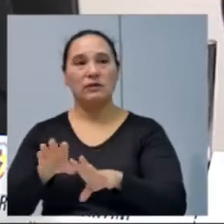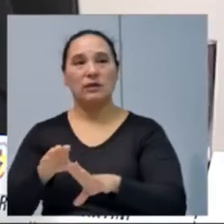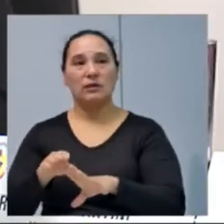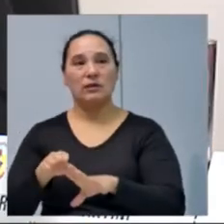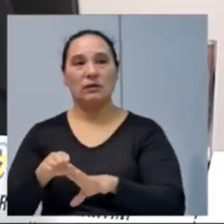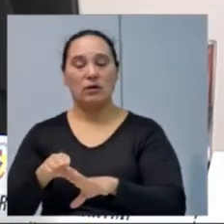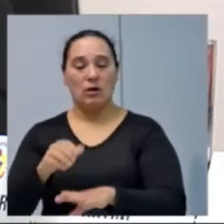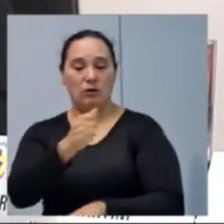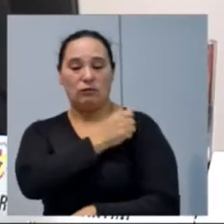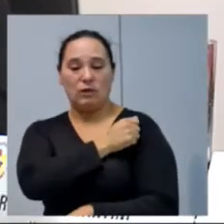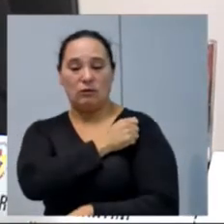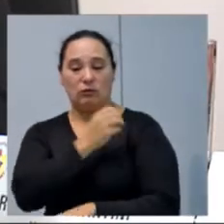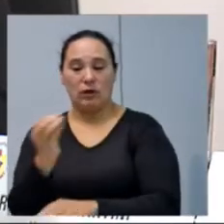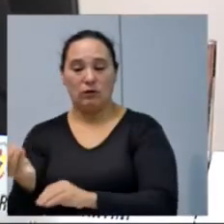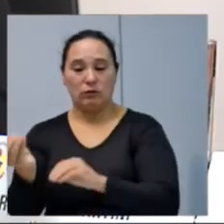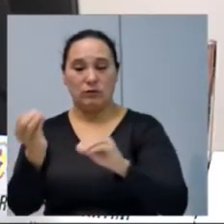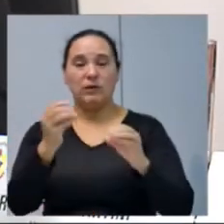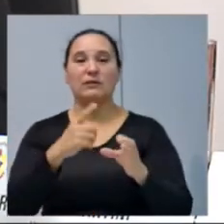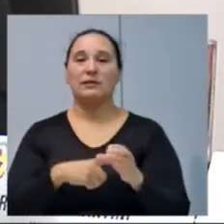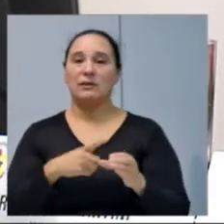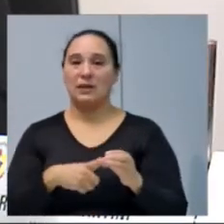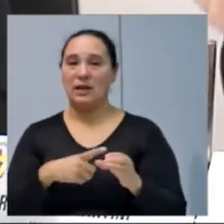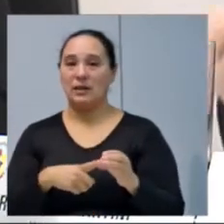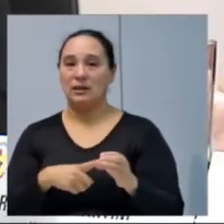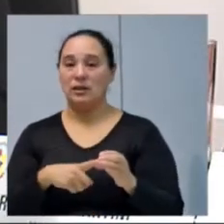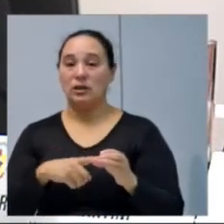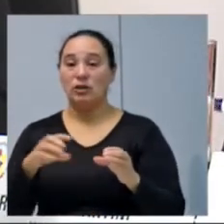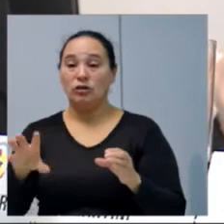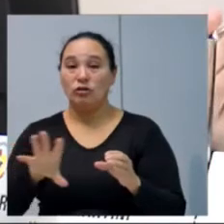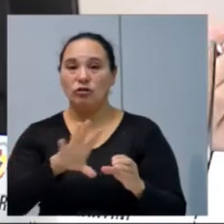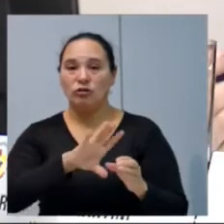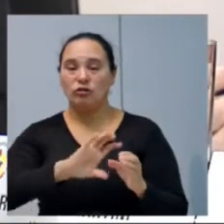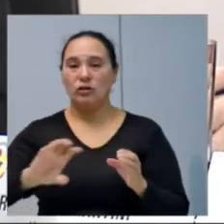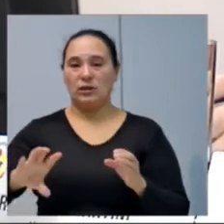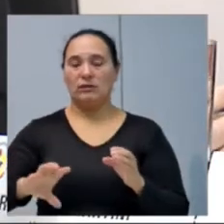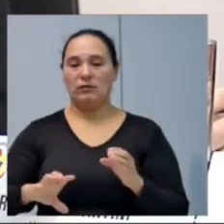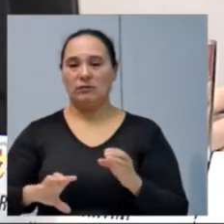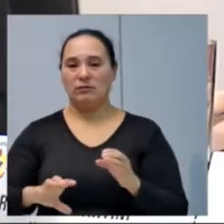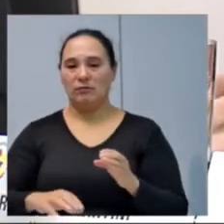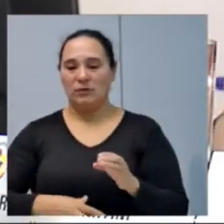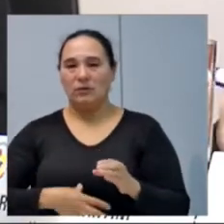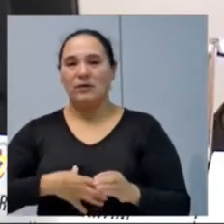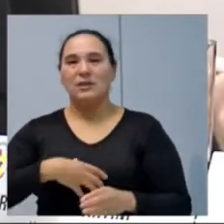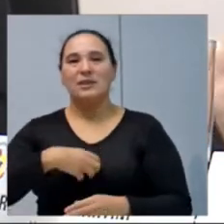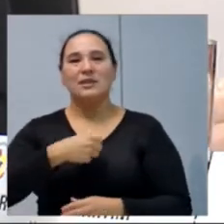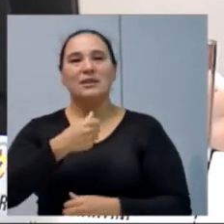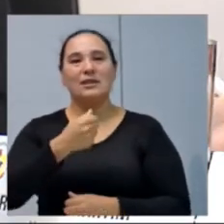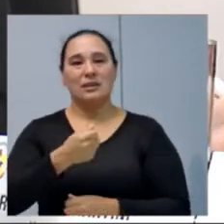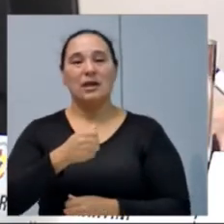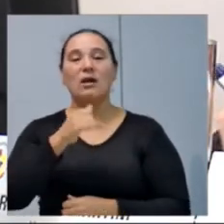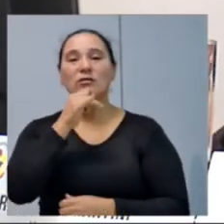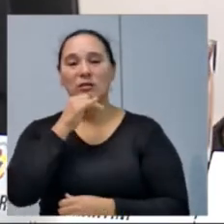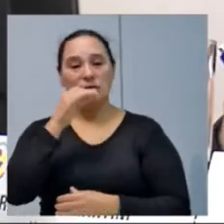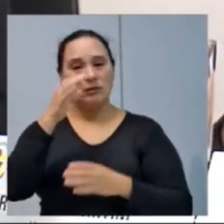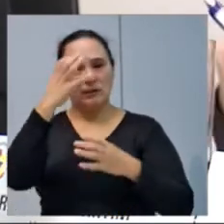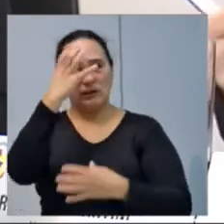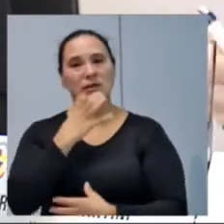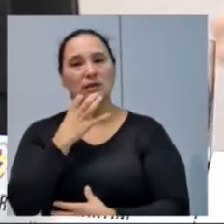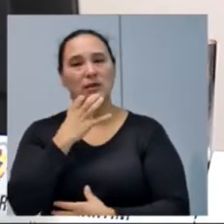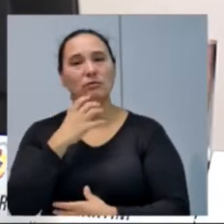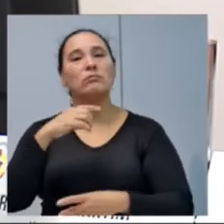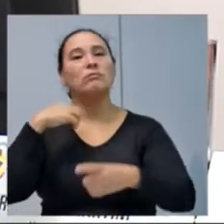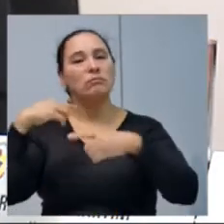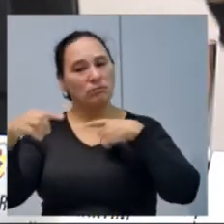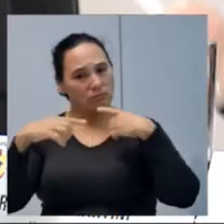trazer os alunos para o meio urbano, tira deles a sua essência. Então, acho que esse é um exemplo sério que nós precisamos